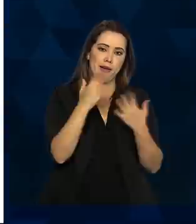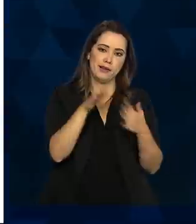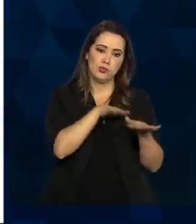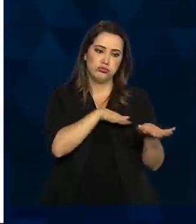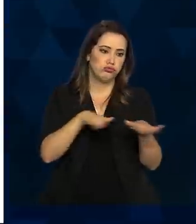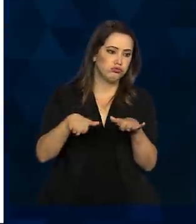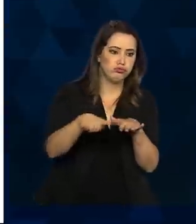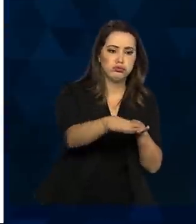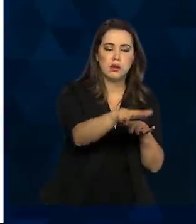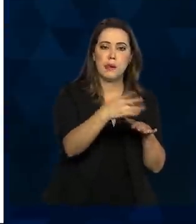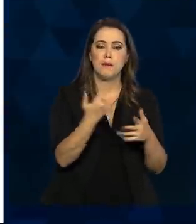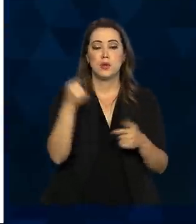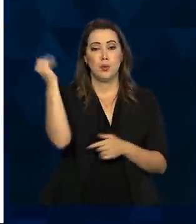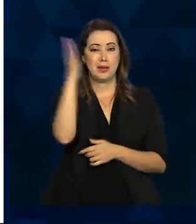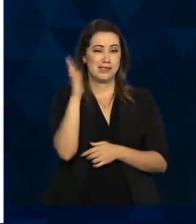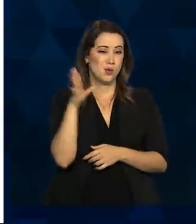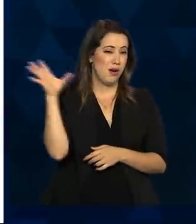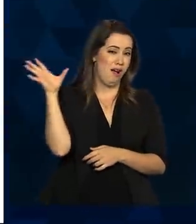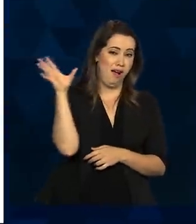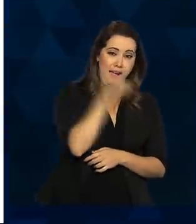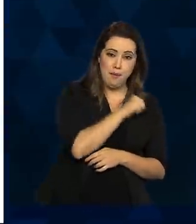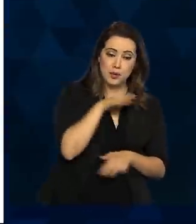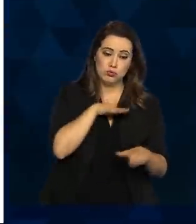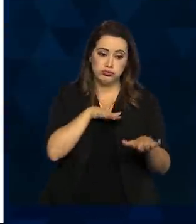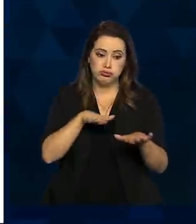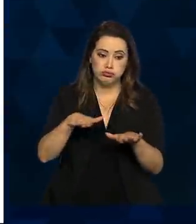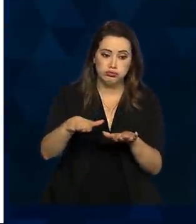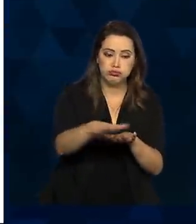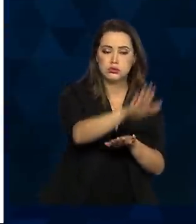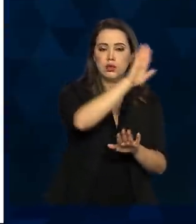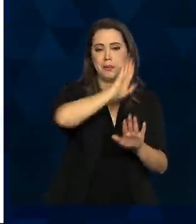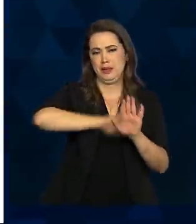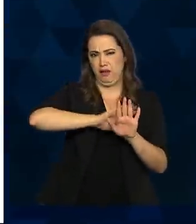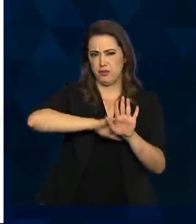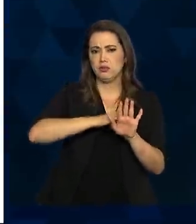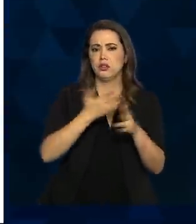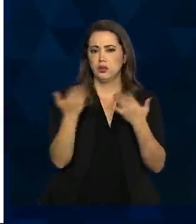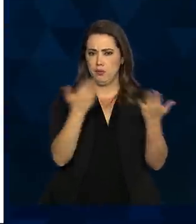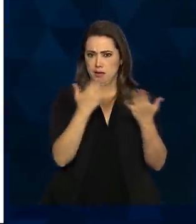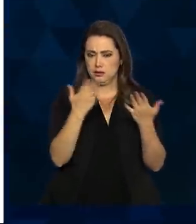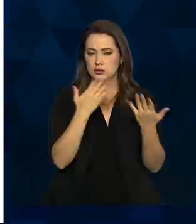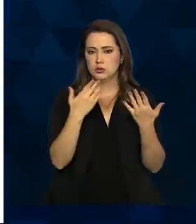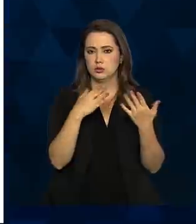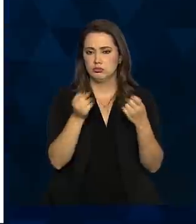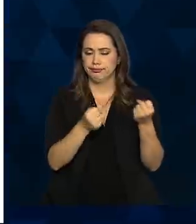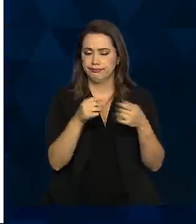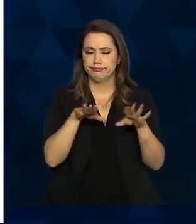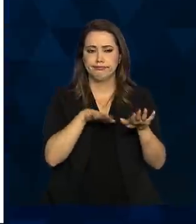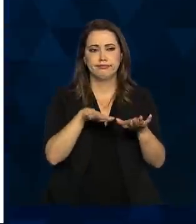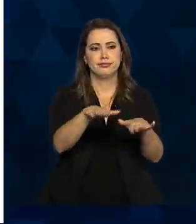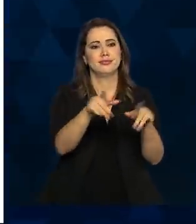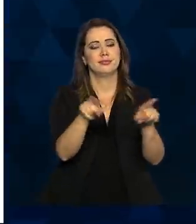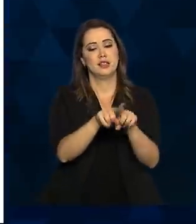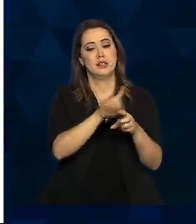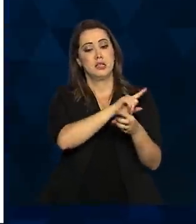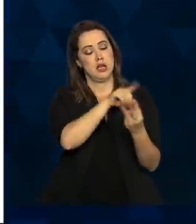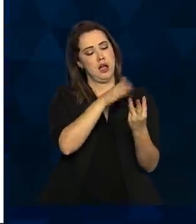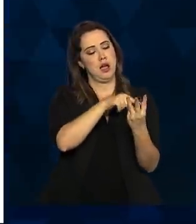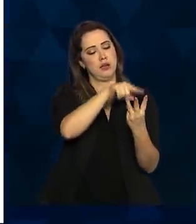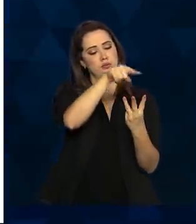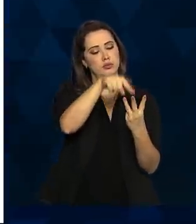era o carro que estava acelerando mais rápido na pista. E, felizmente, da segunda para a terceira fase, tivemos uma